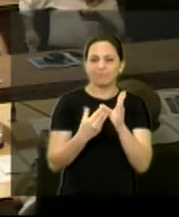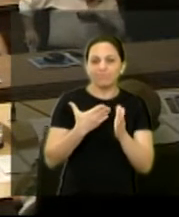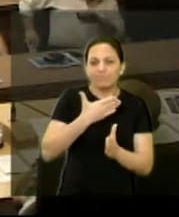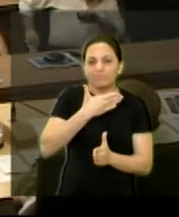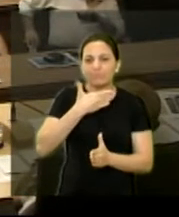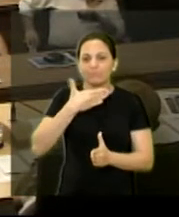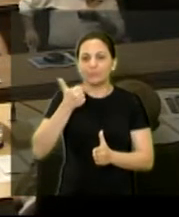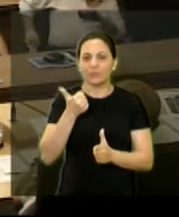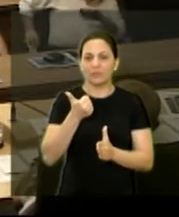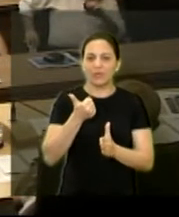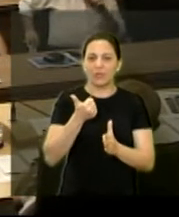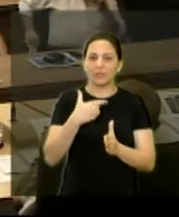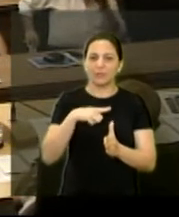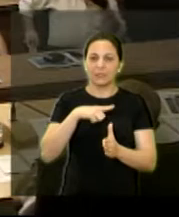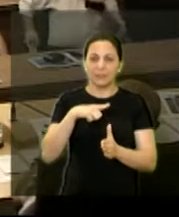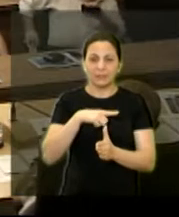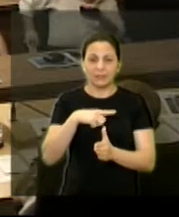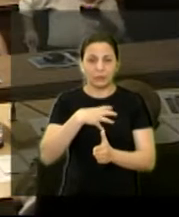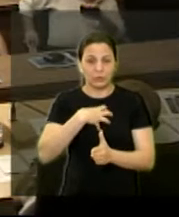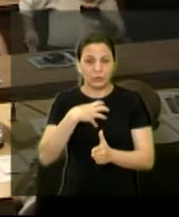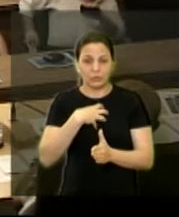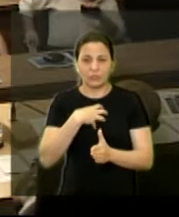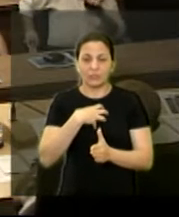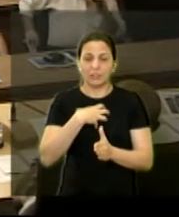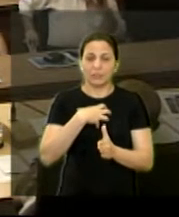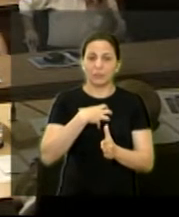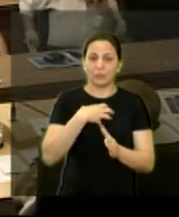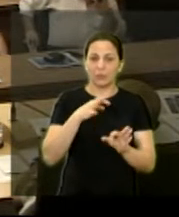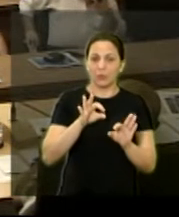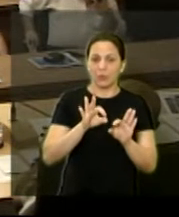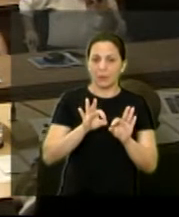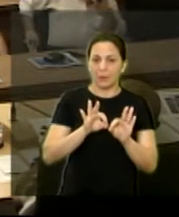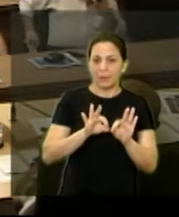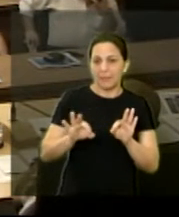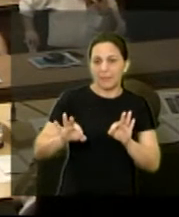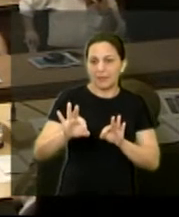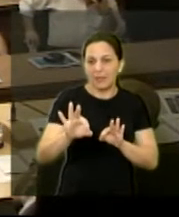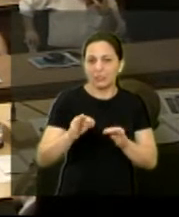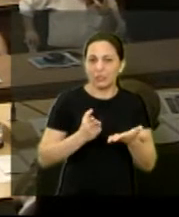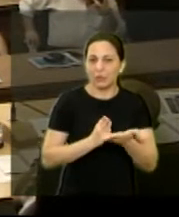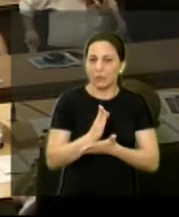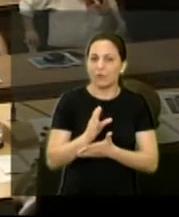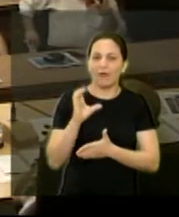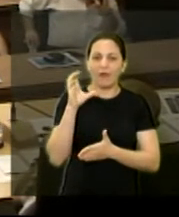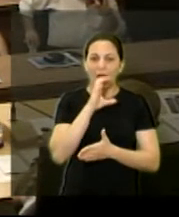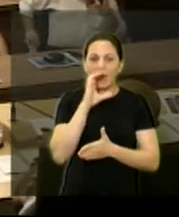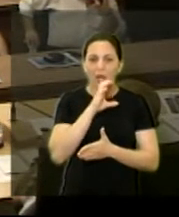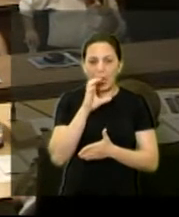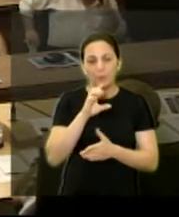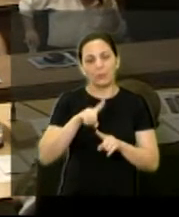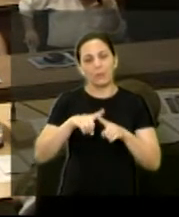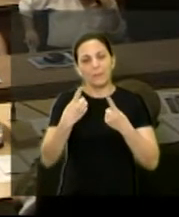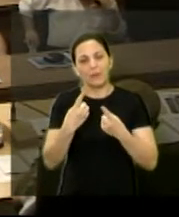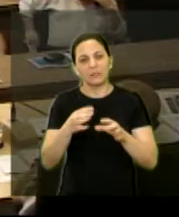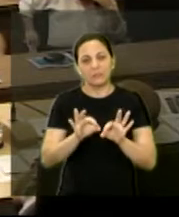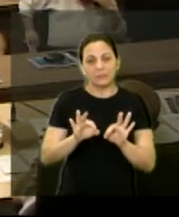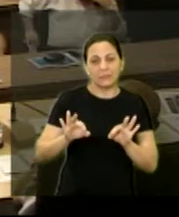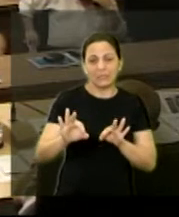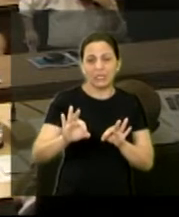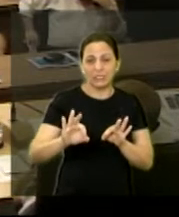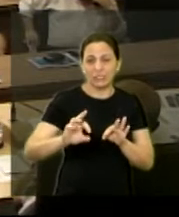existe uma certa metragem que você aprova instantaneamente ou que demore 10 dias ou 15 dias e tirar aquela